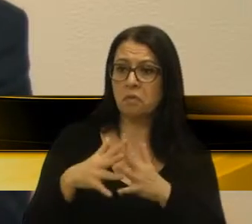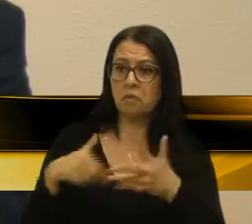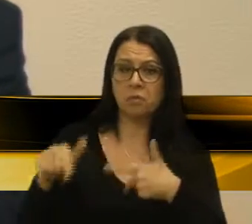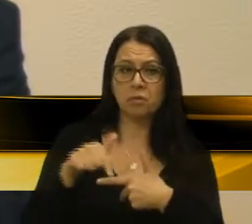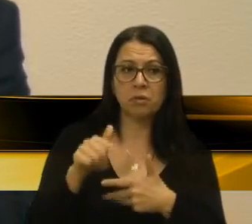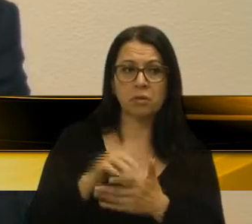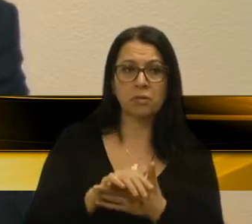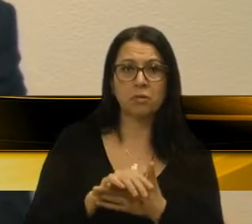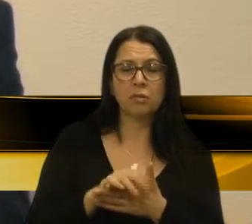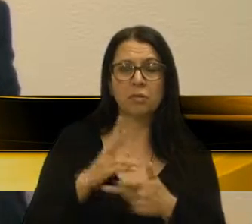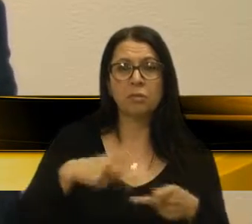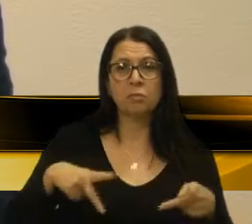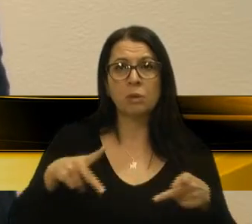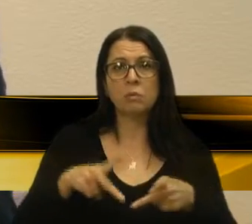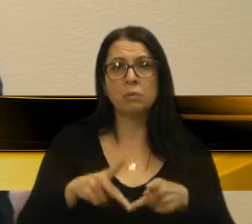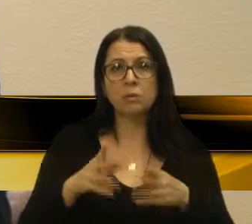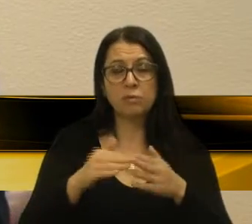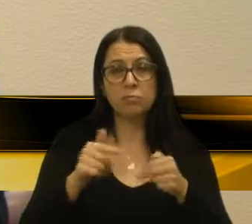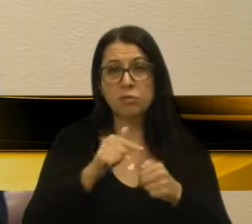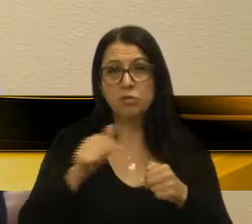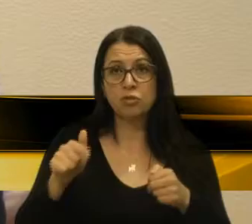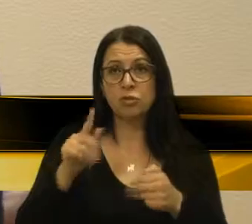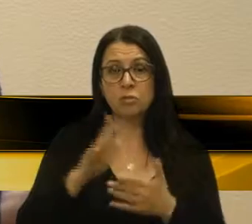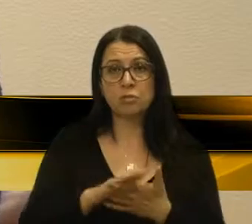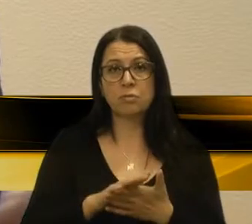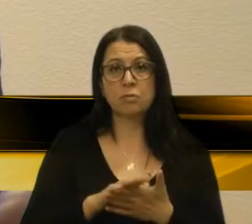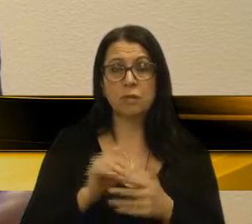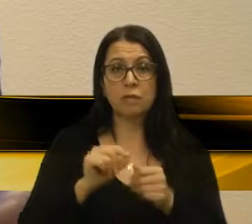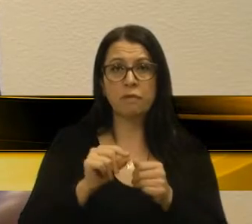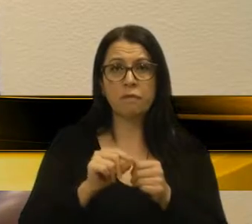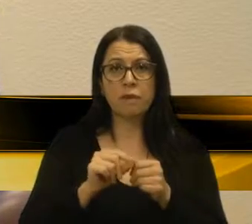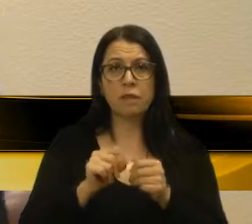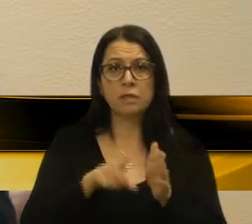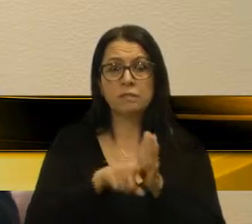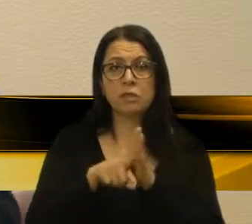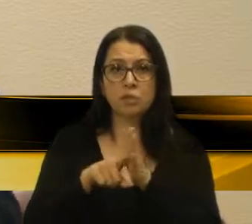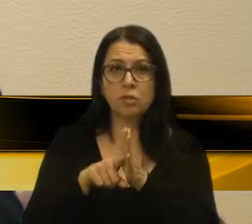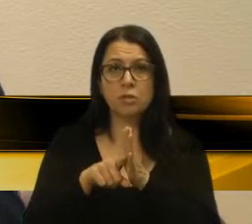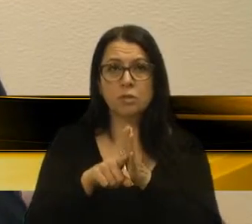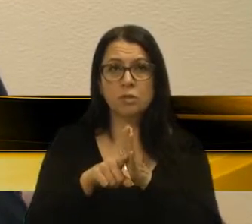Mas a população é que está pedindo que a gente faça a devida investigação e a devida apuração. Obrigado, senhor presidente.